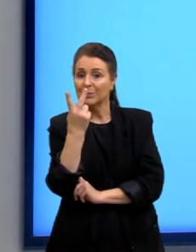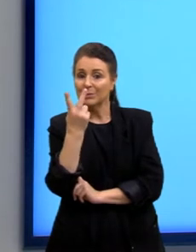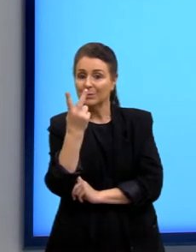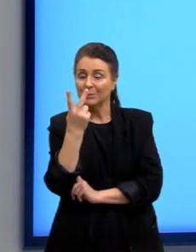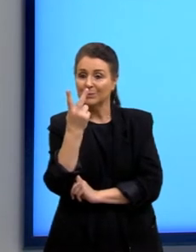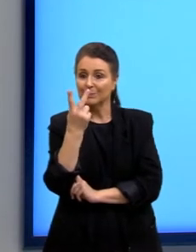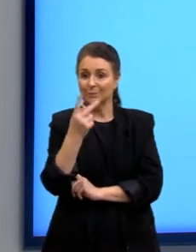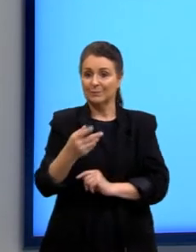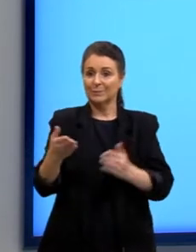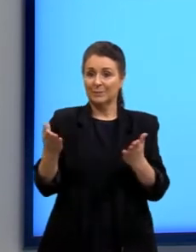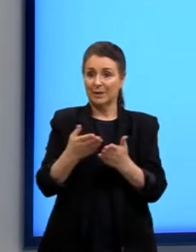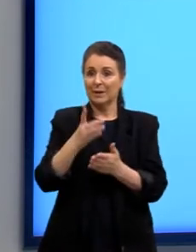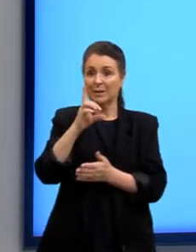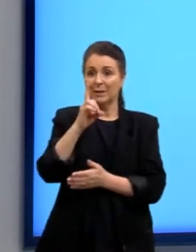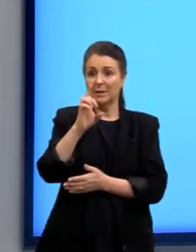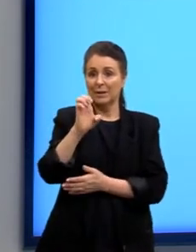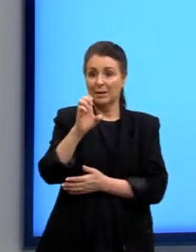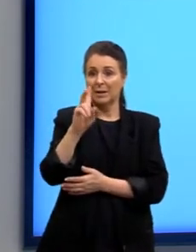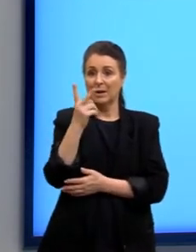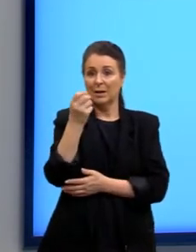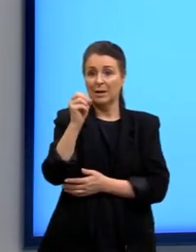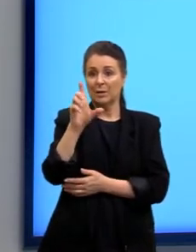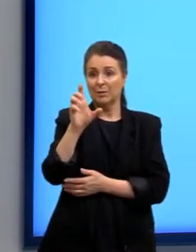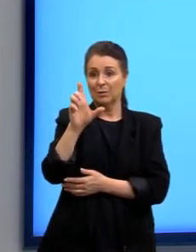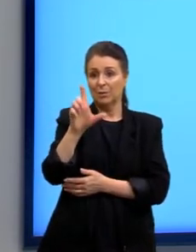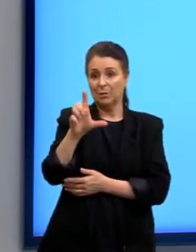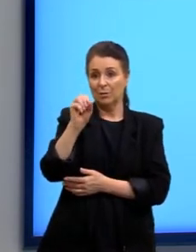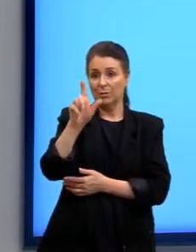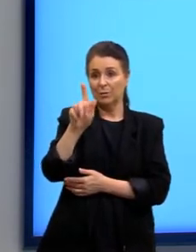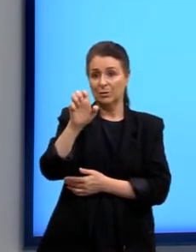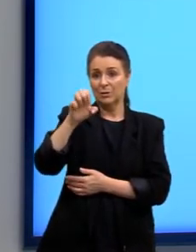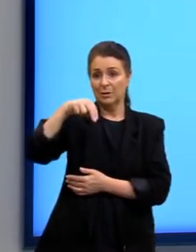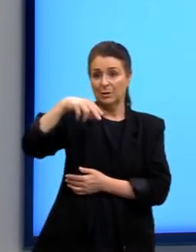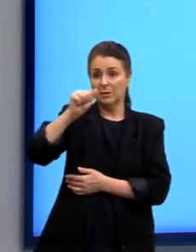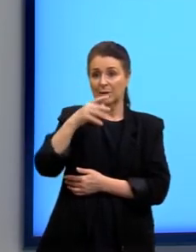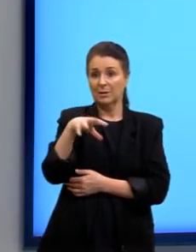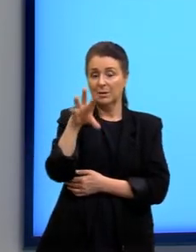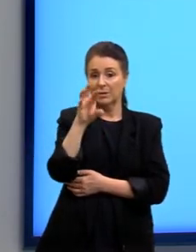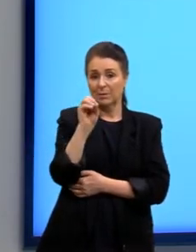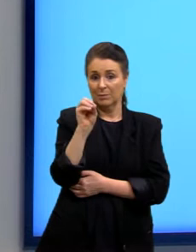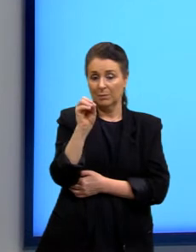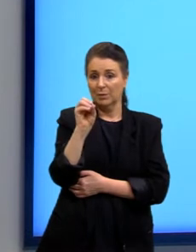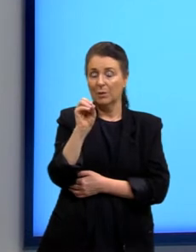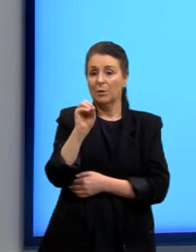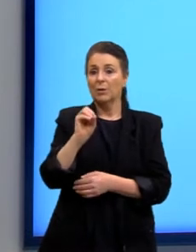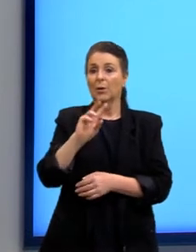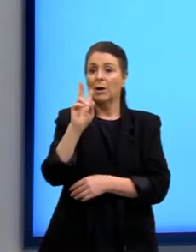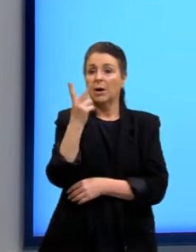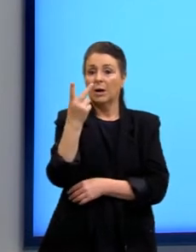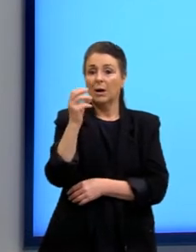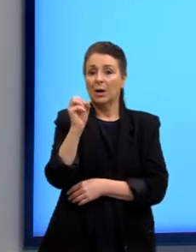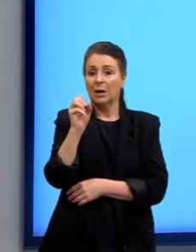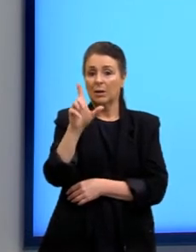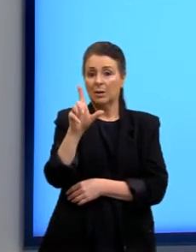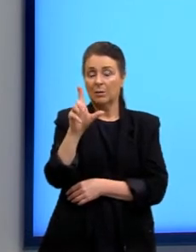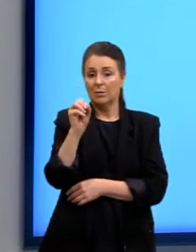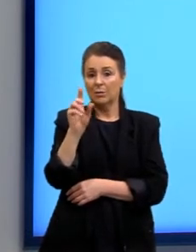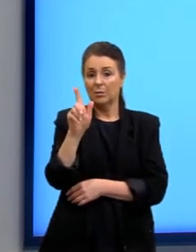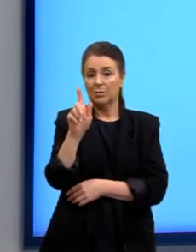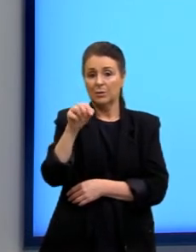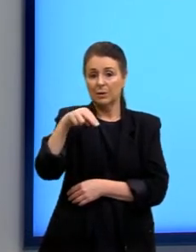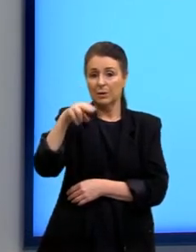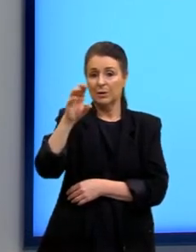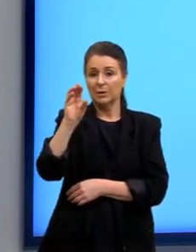Já na dehaloginação, haloginação é quando eu tenho halogênios. Lembrando que os halogênios são os elementos da